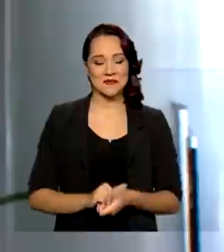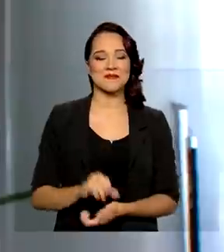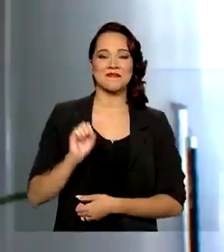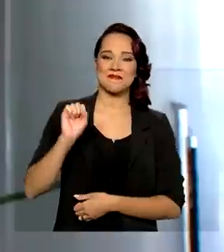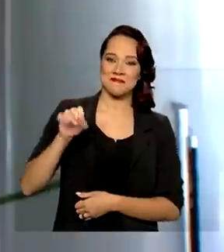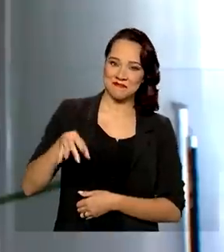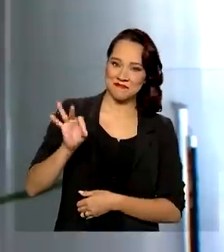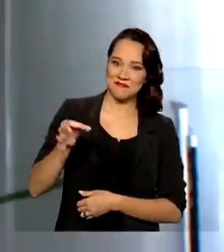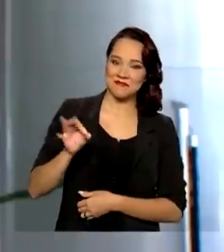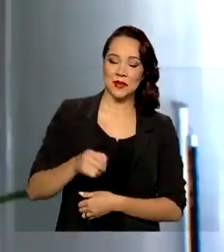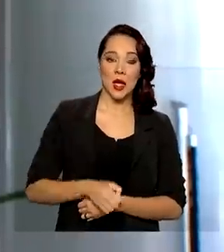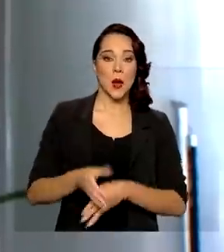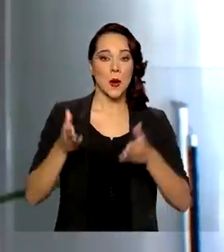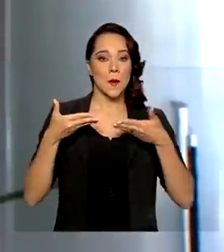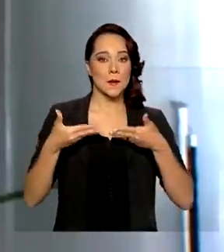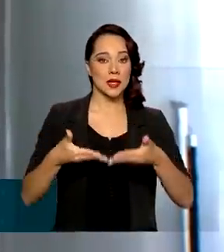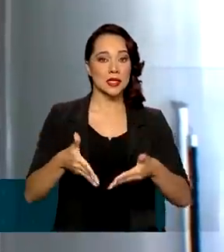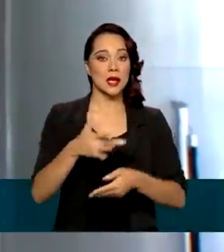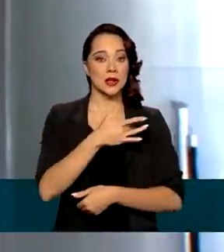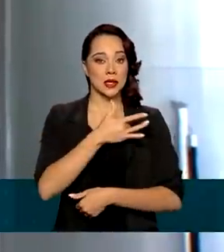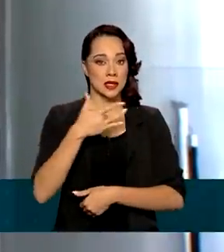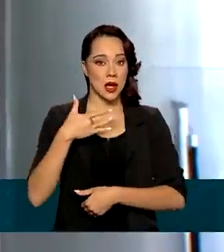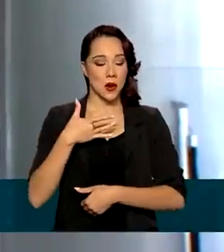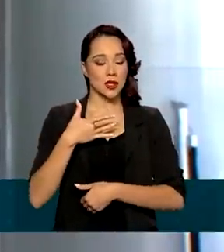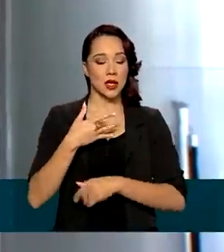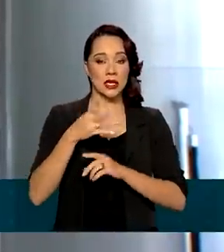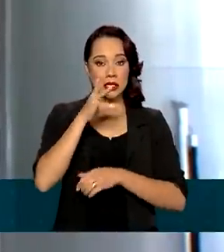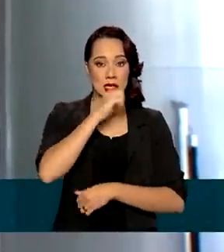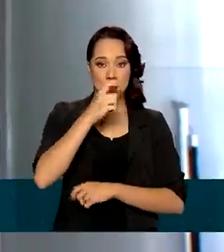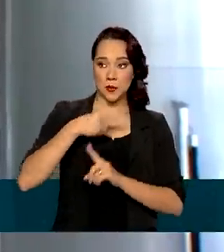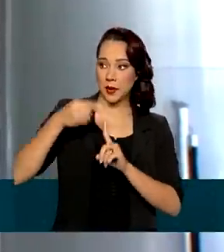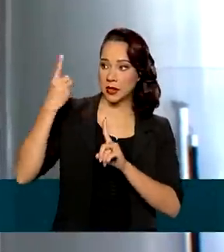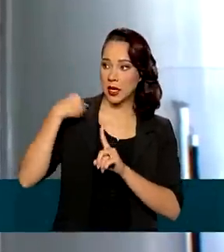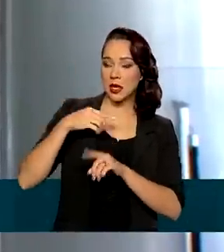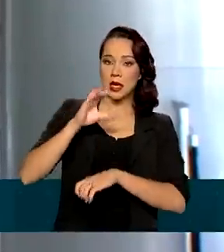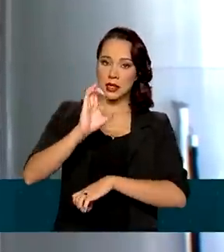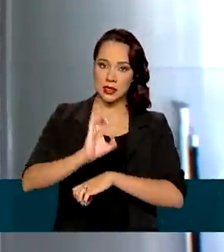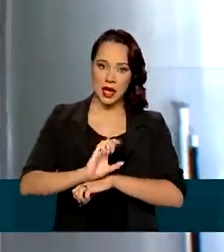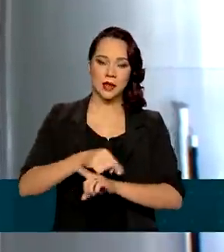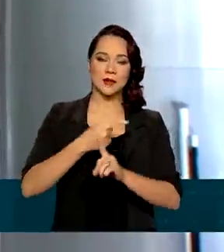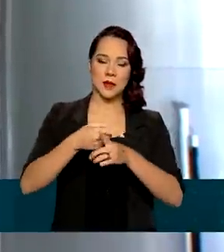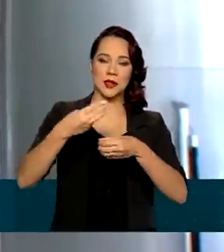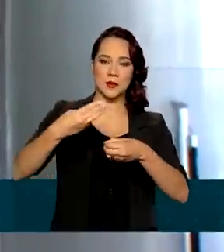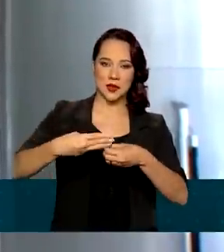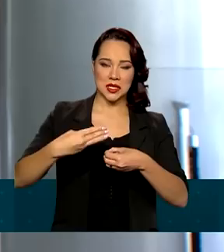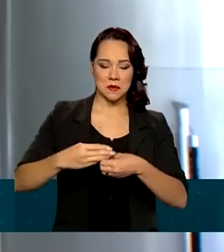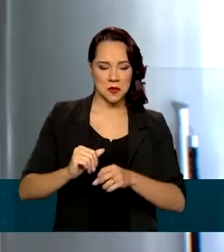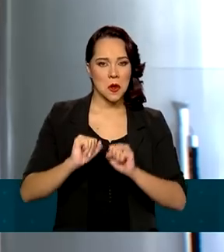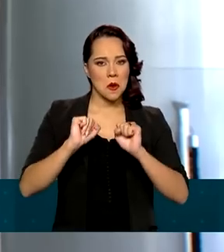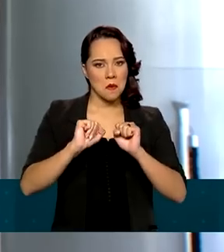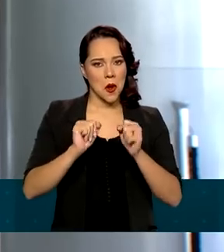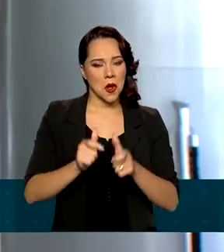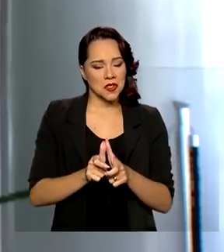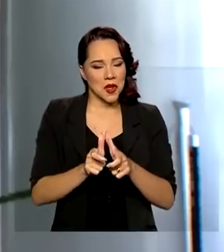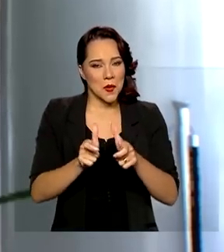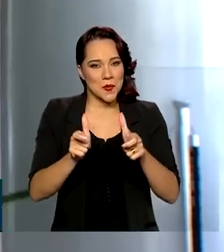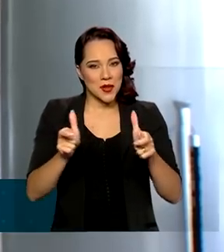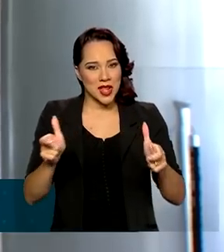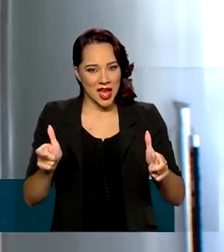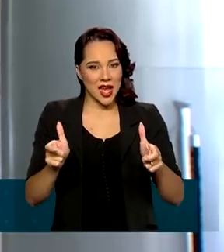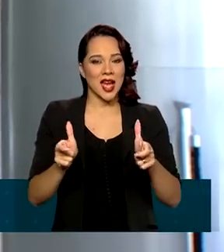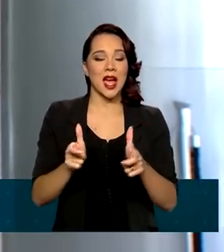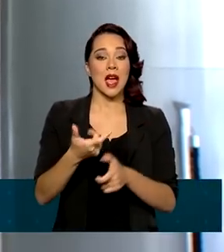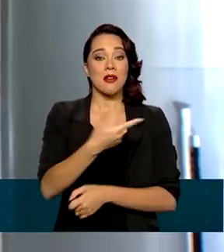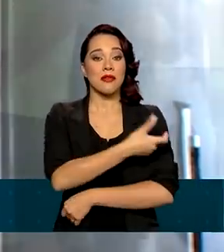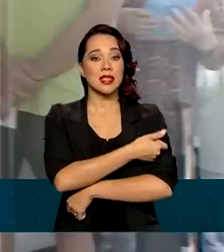mesmo, de acordo com o Ministério da Saúde, desde o último sábado, estados e municípios podem ampliar a imunização